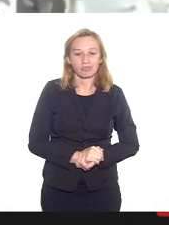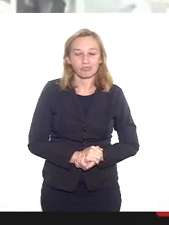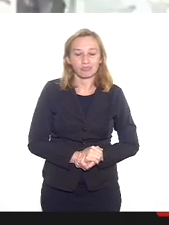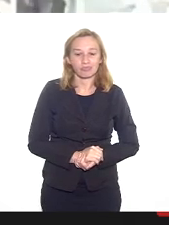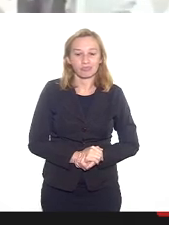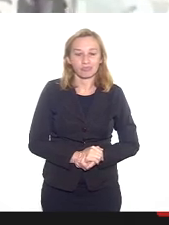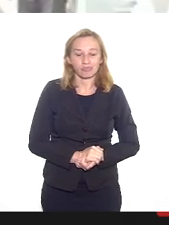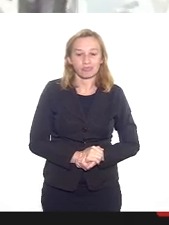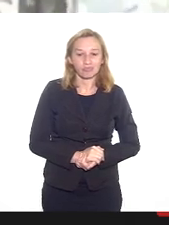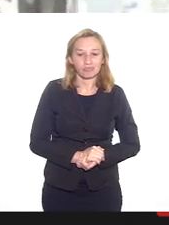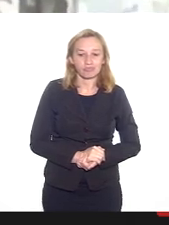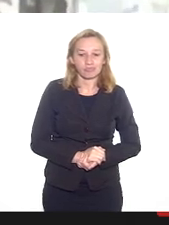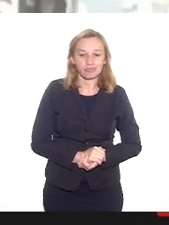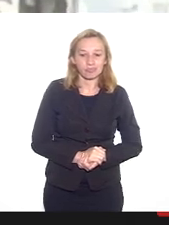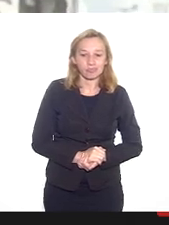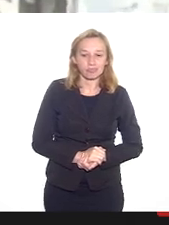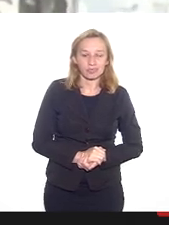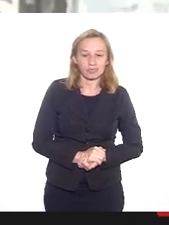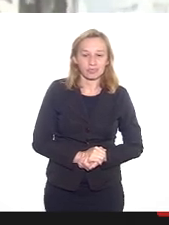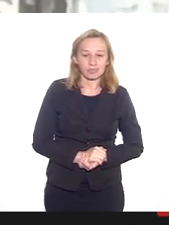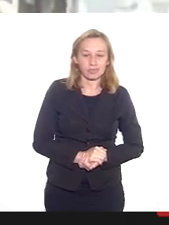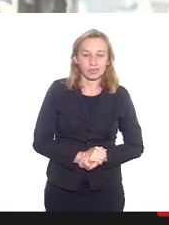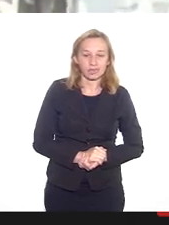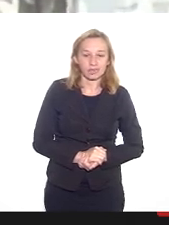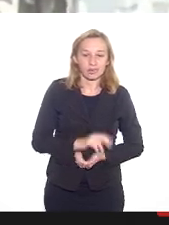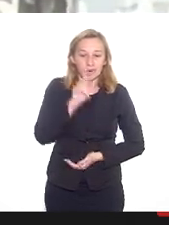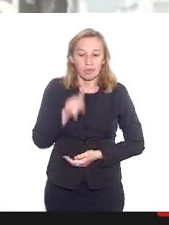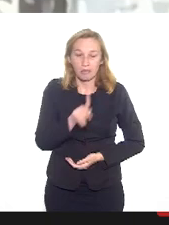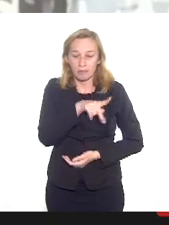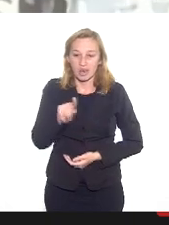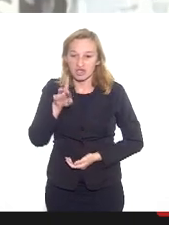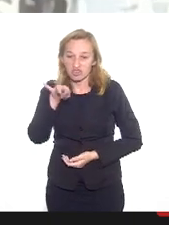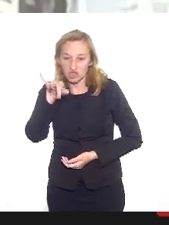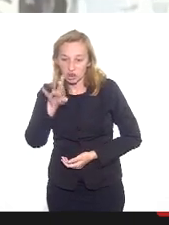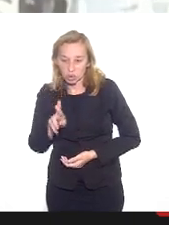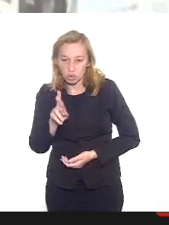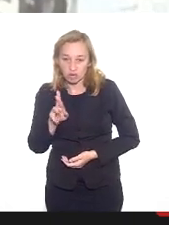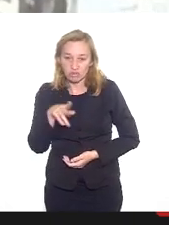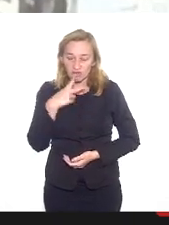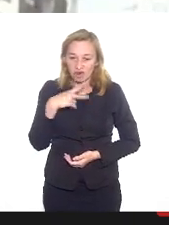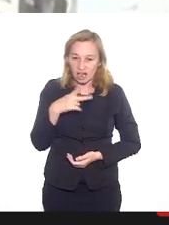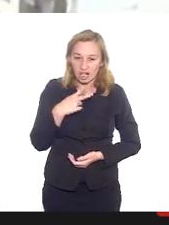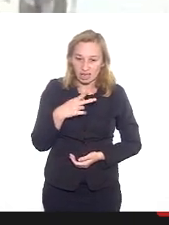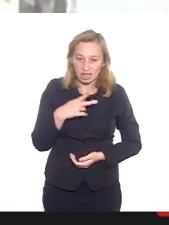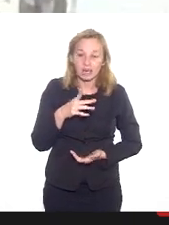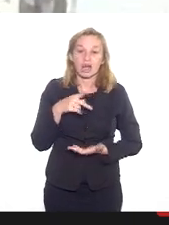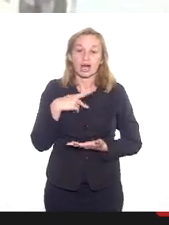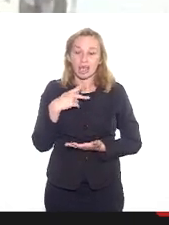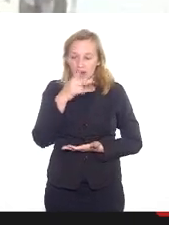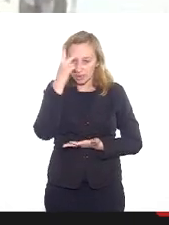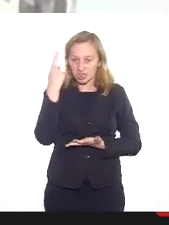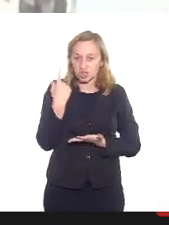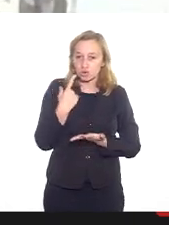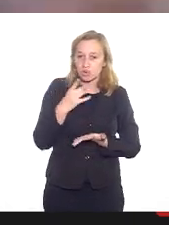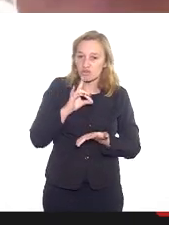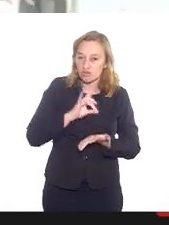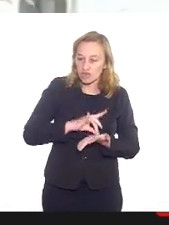Estou com tempo ainda? Padre Vitor, quando o senhor fala sobre a pessoa verdadeiramente,